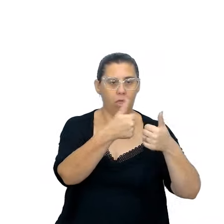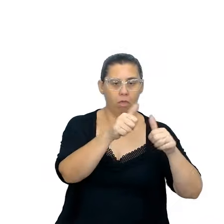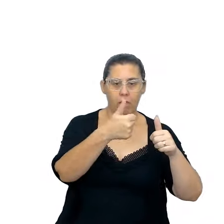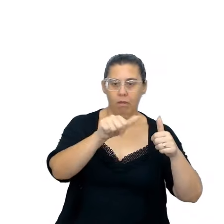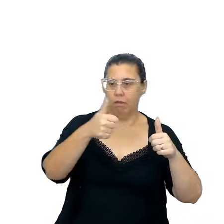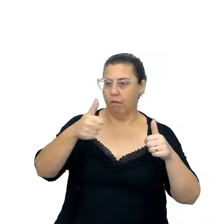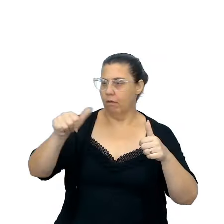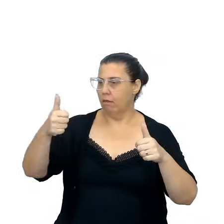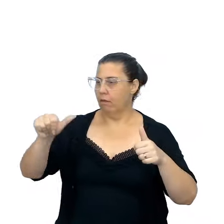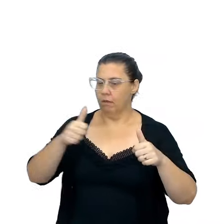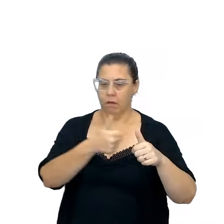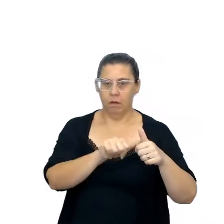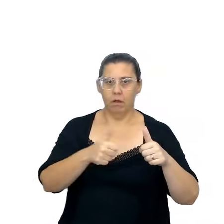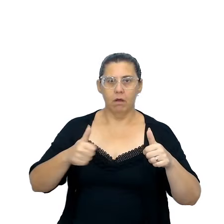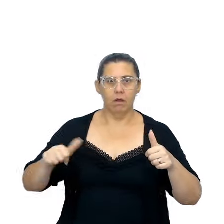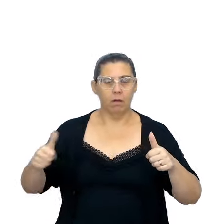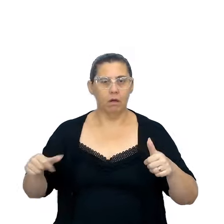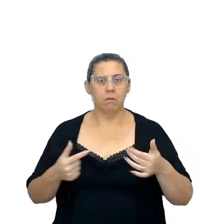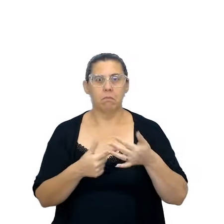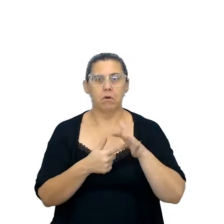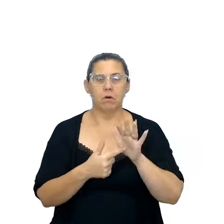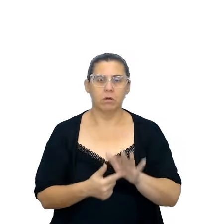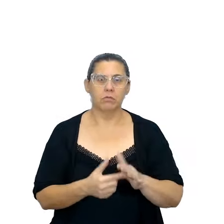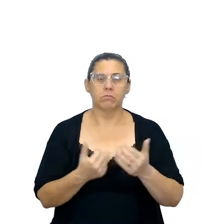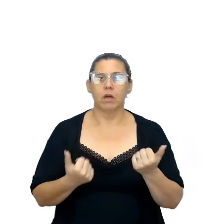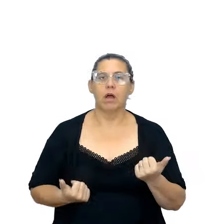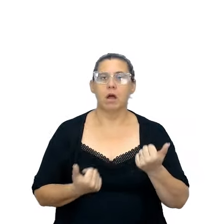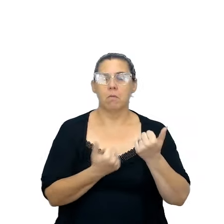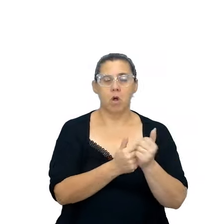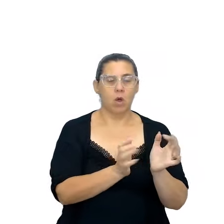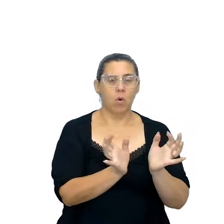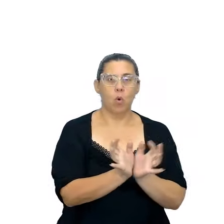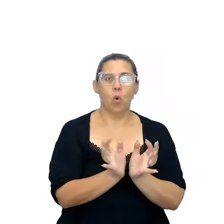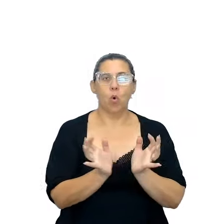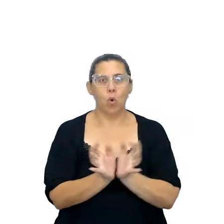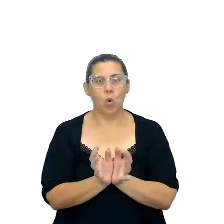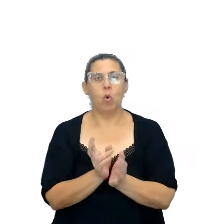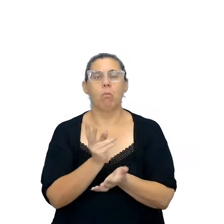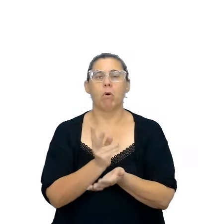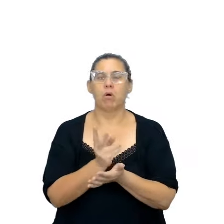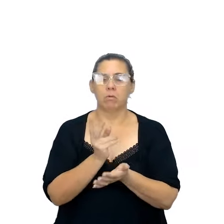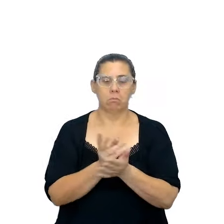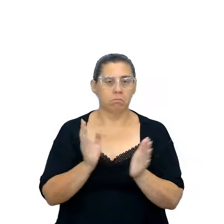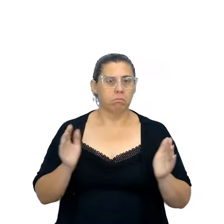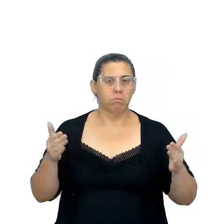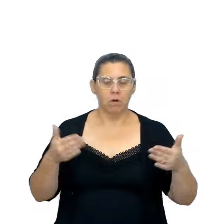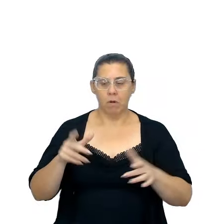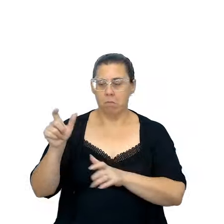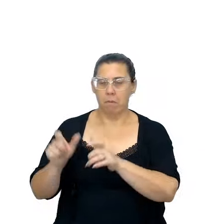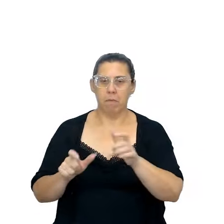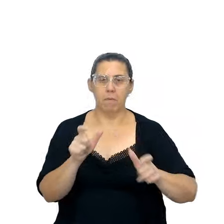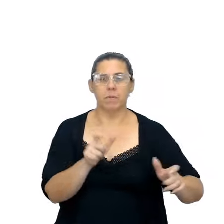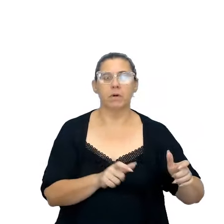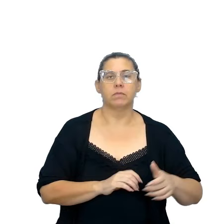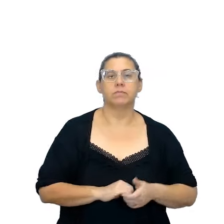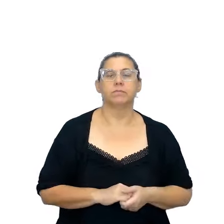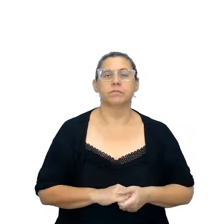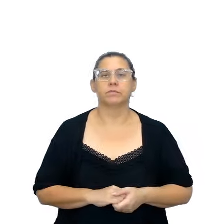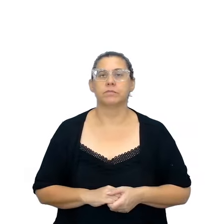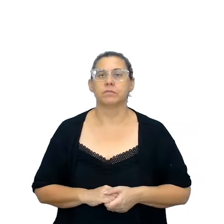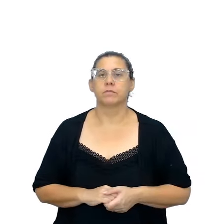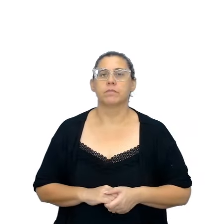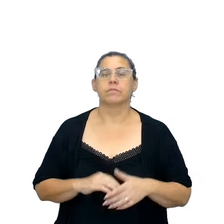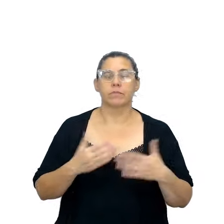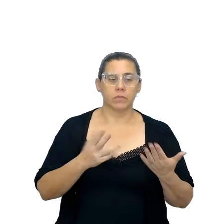estruturado com algo que vá auxiliar o grupo, né, está sempre centrado em pessoas, então, a